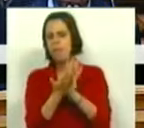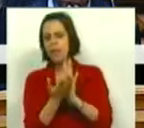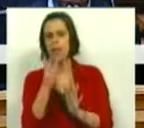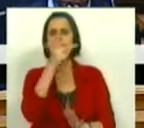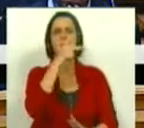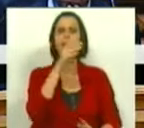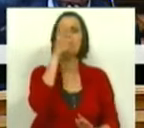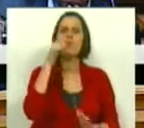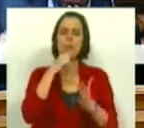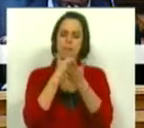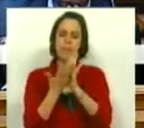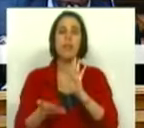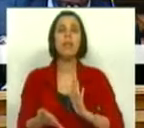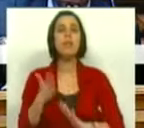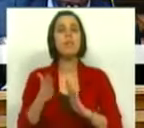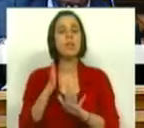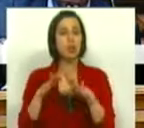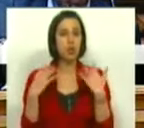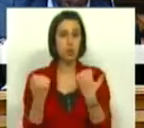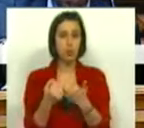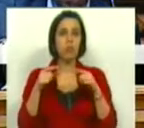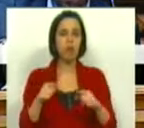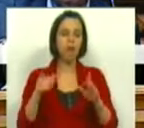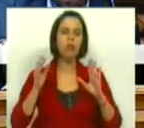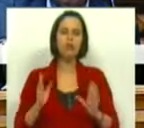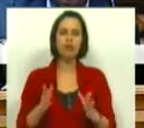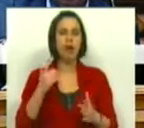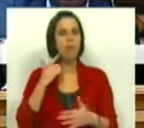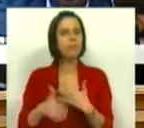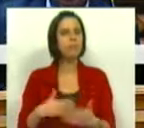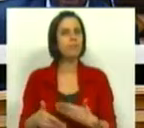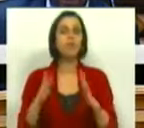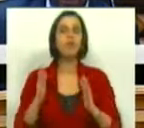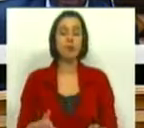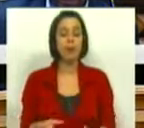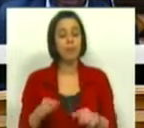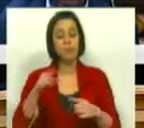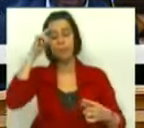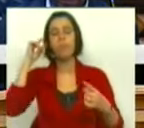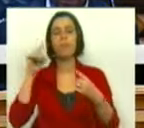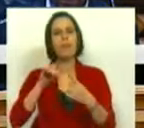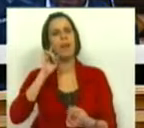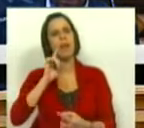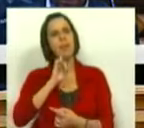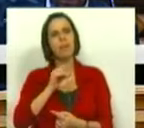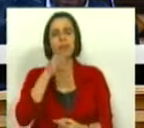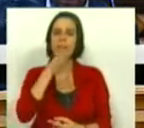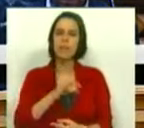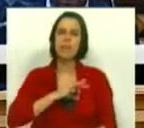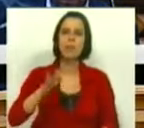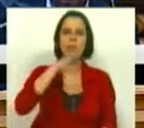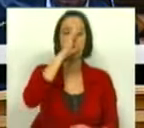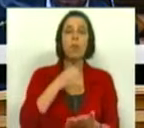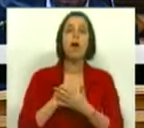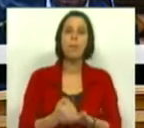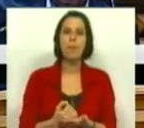100% das medidas do programa de emergência social, estarem já em margem. E a este propósito é relevante destacar, Sr. Primeiro